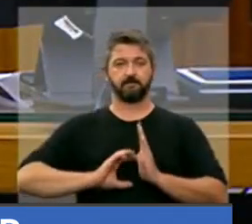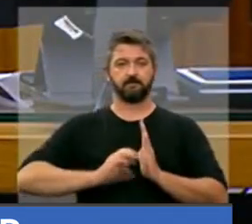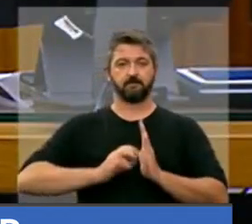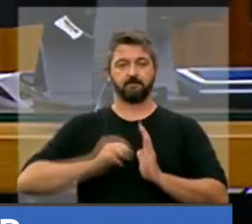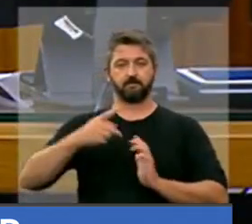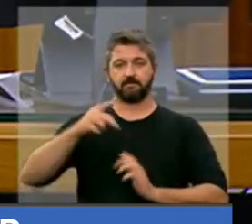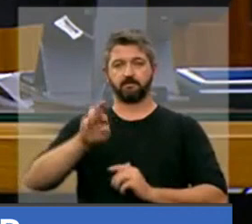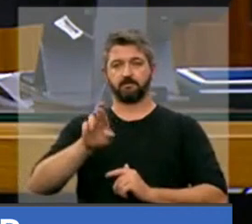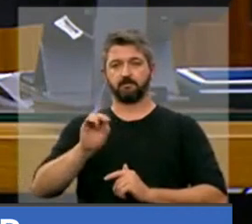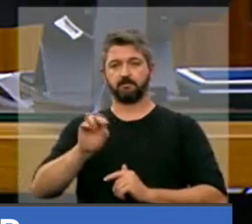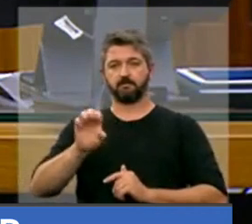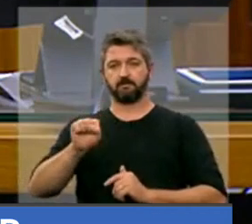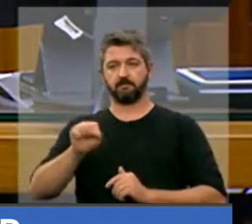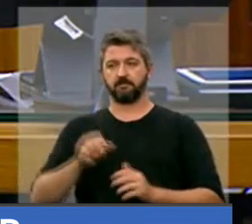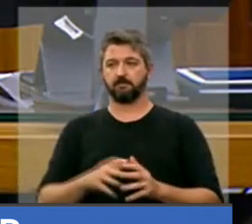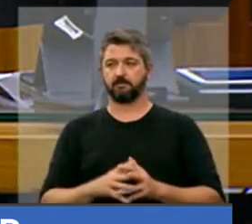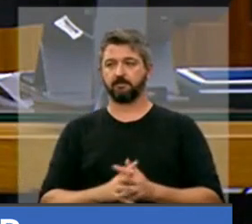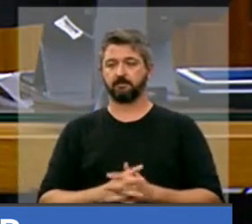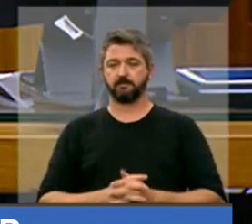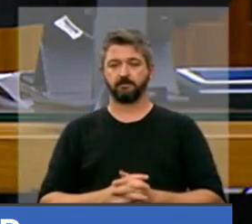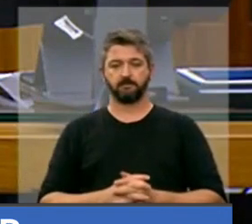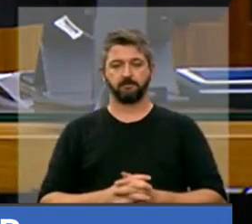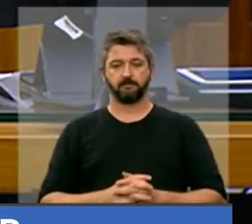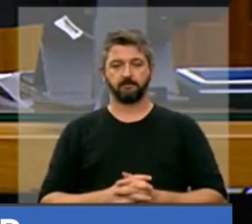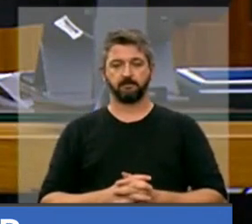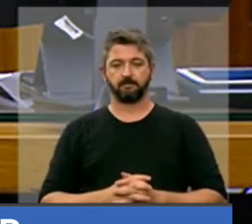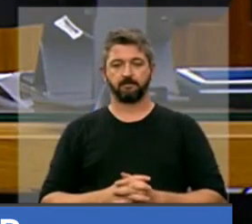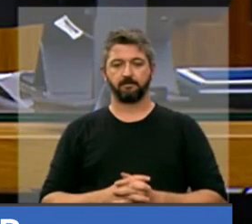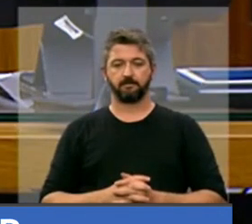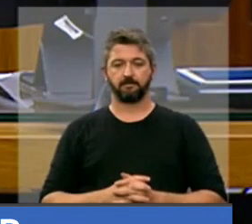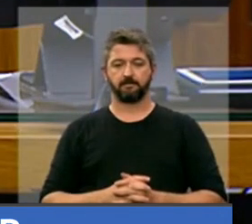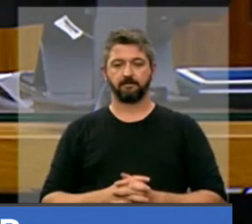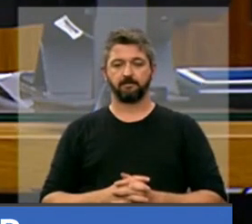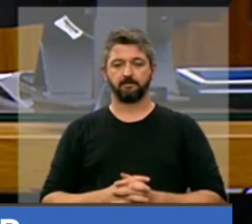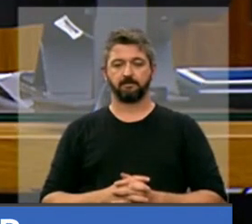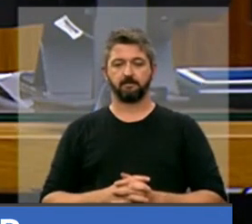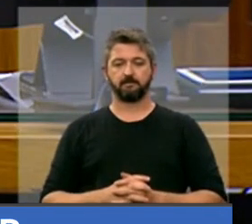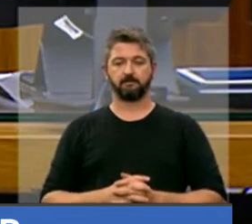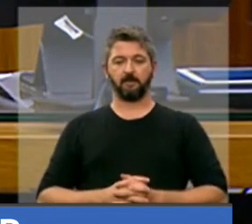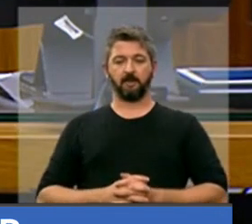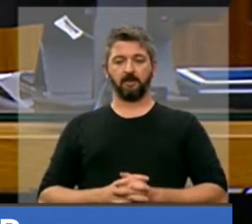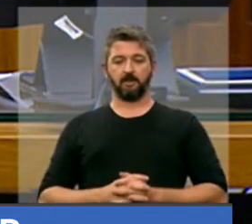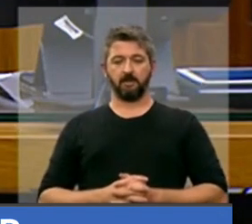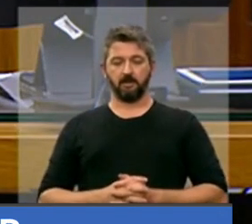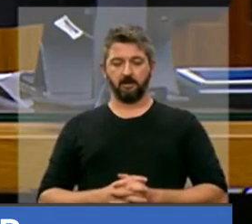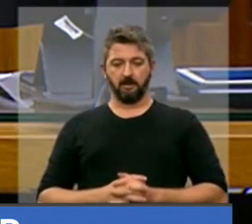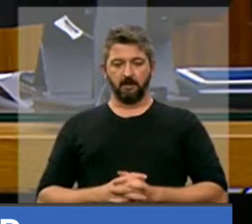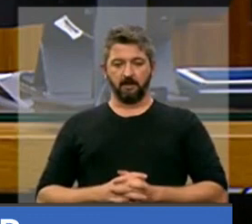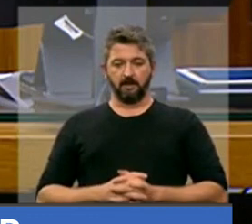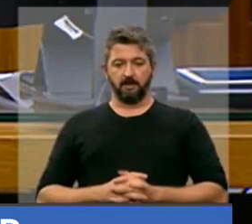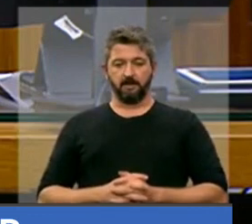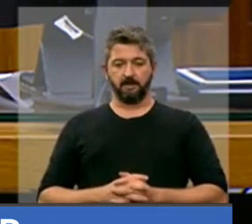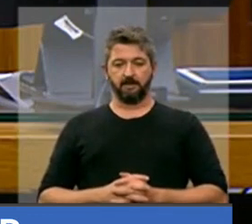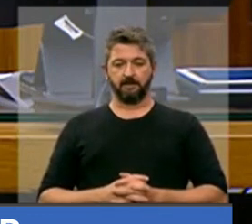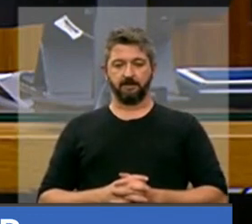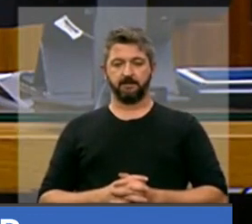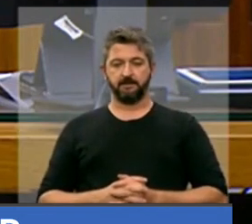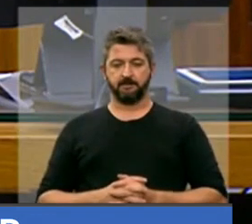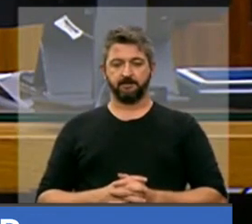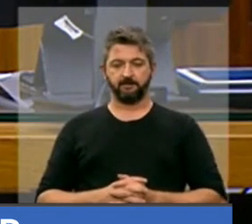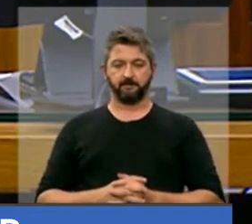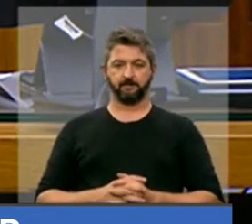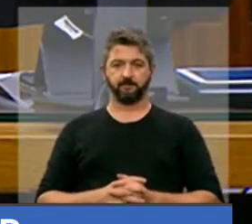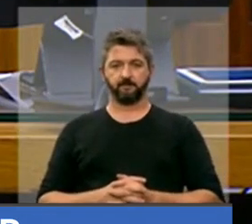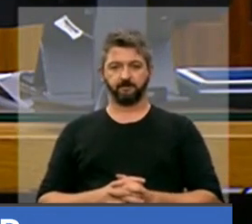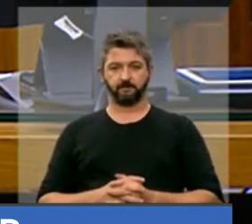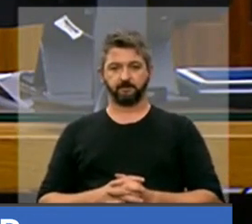20% em 2027. Hoje, os recursos do fundo correspondem a cerca de 60% de toda a